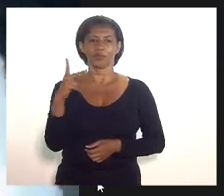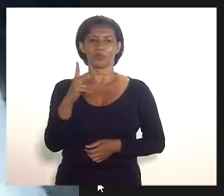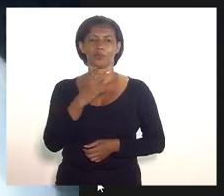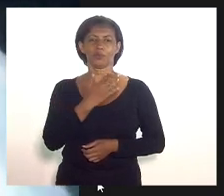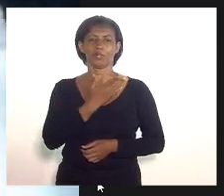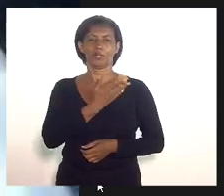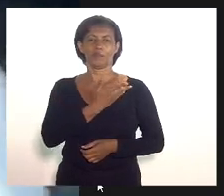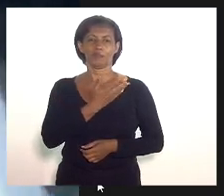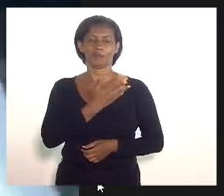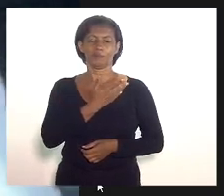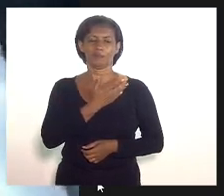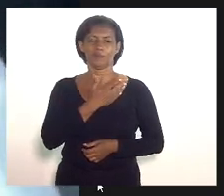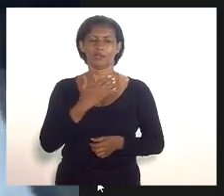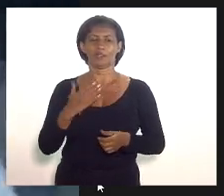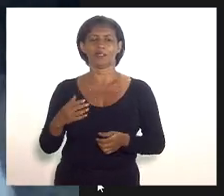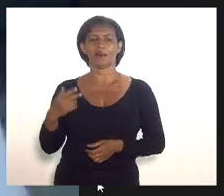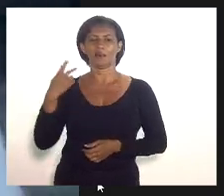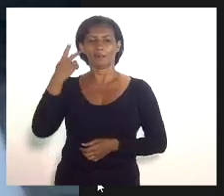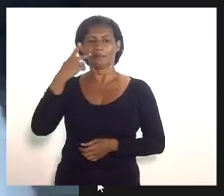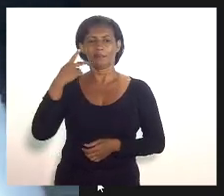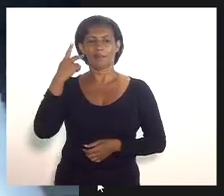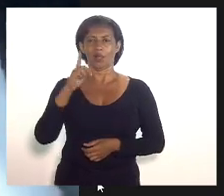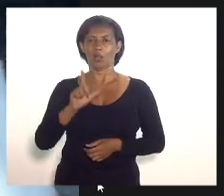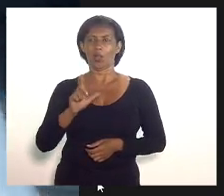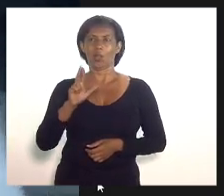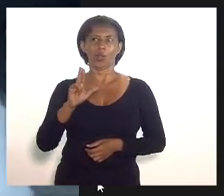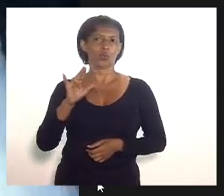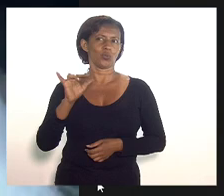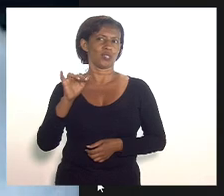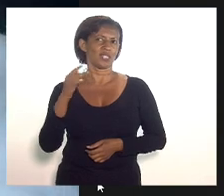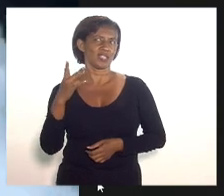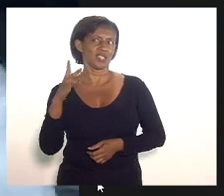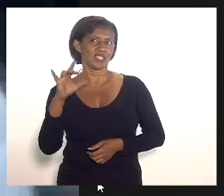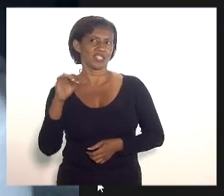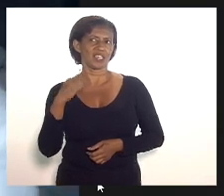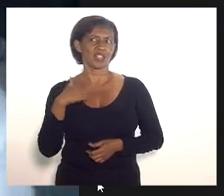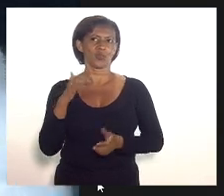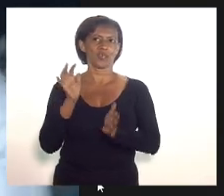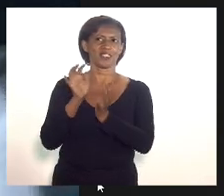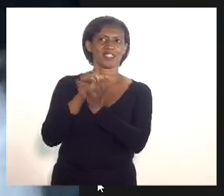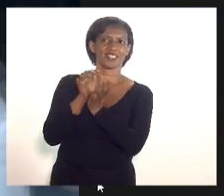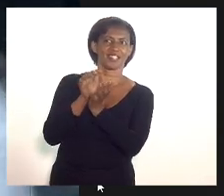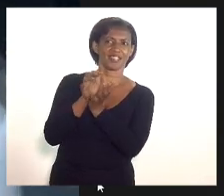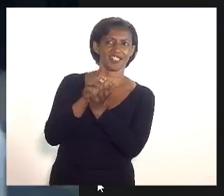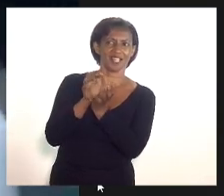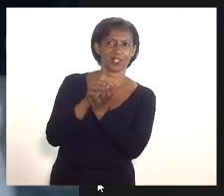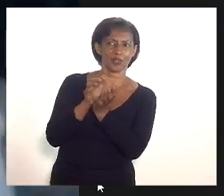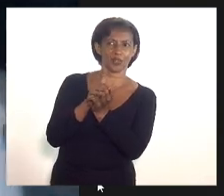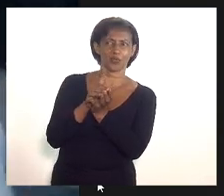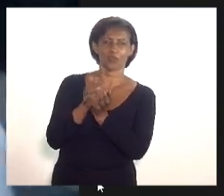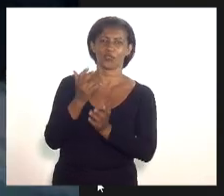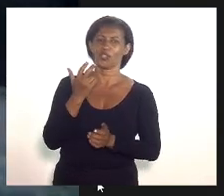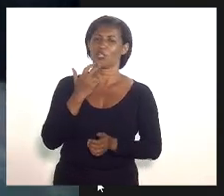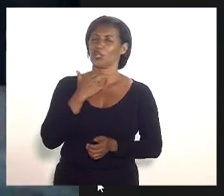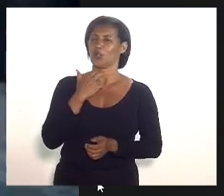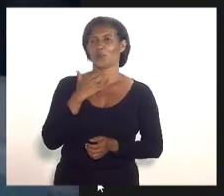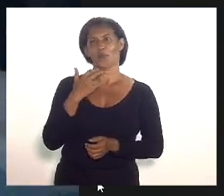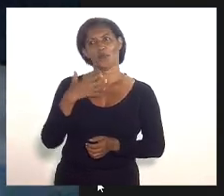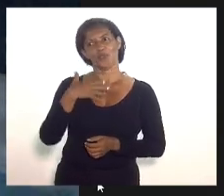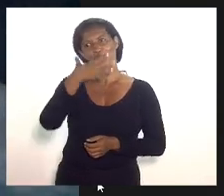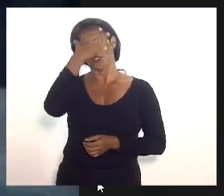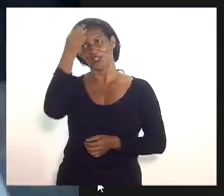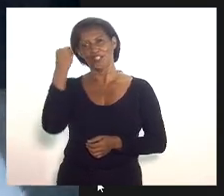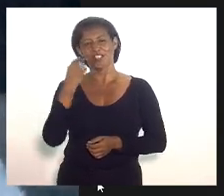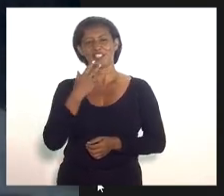nossa colega de parlamento deputada Lucinha eu estou aqui em Santa Cruz agora e não posso deixar de fazer essa referência